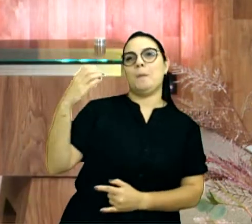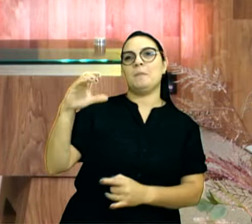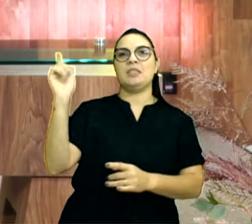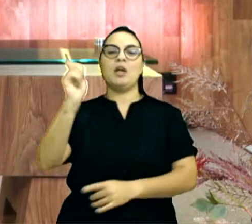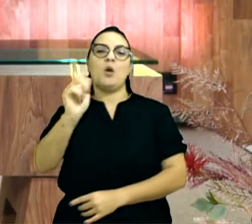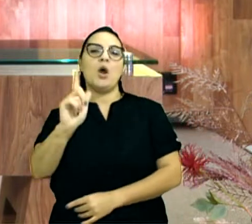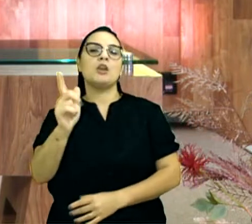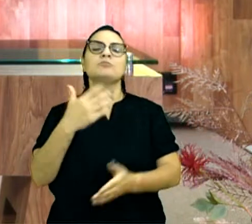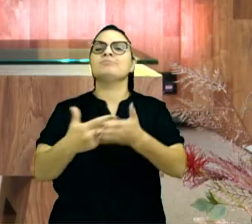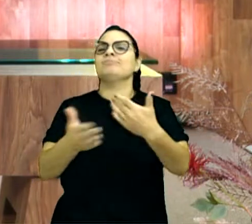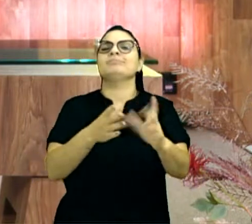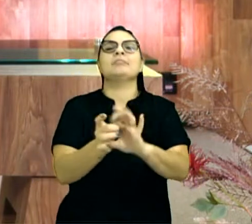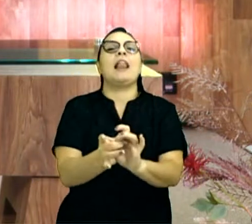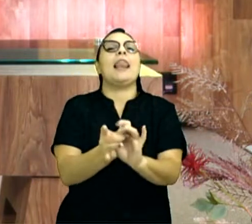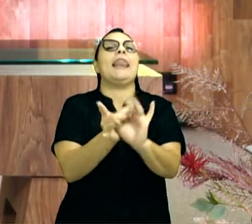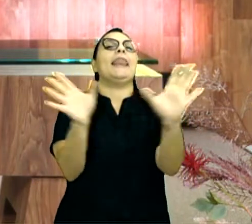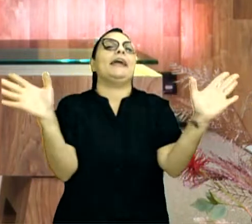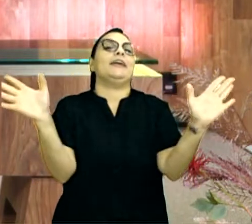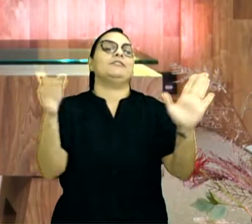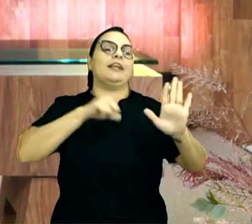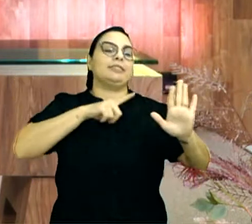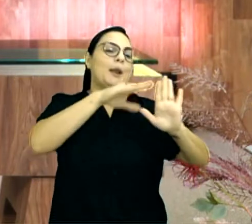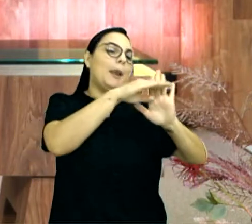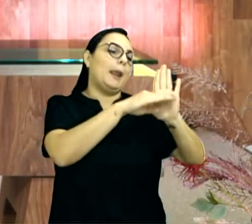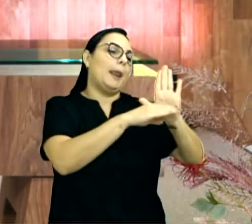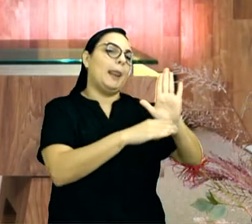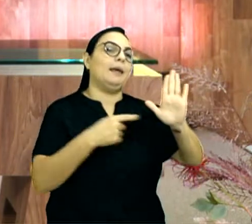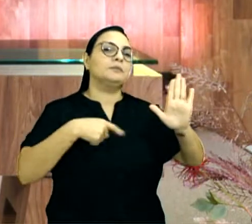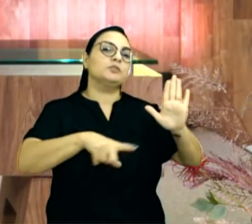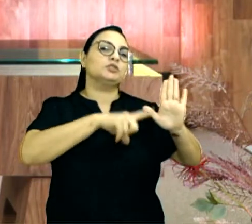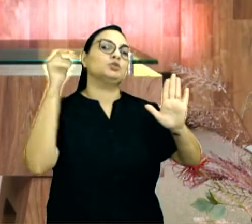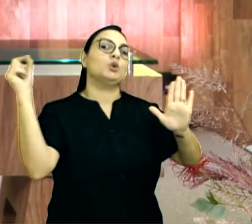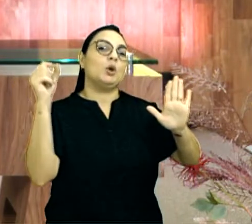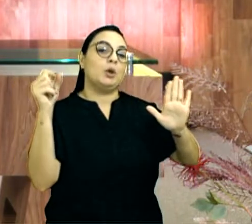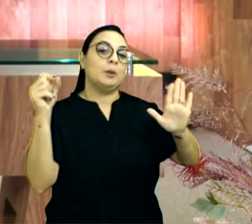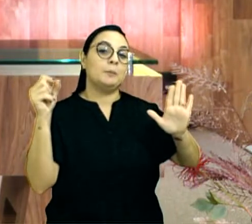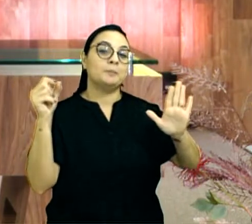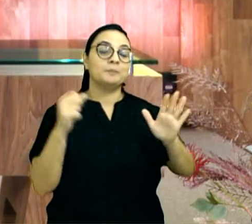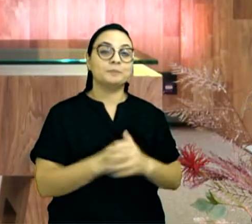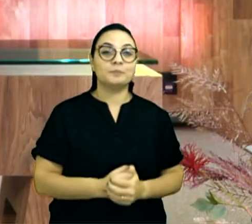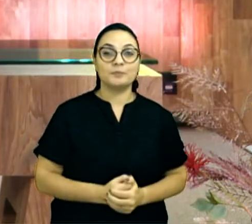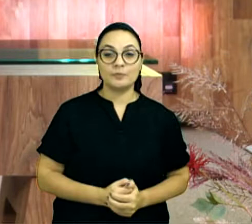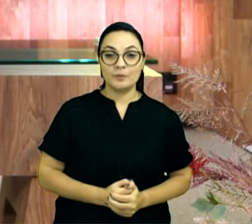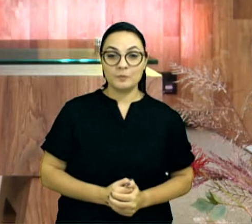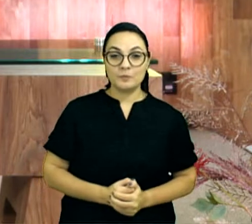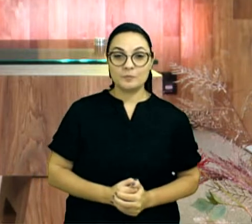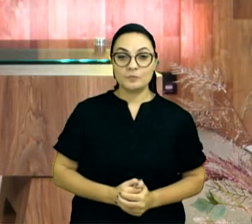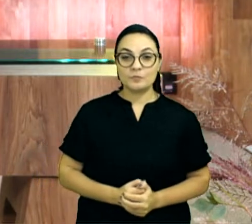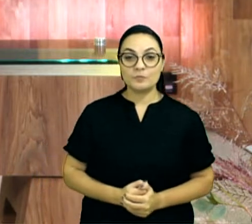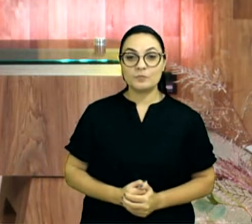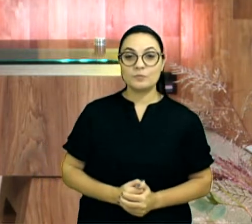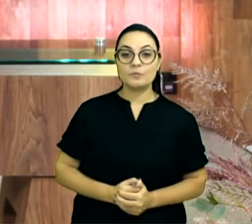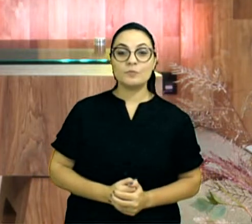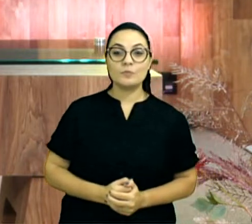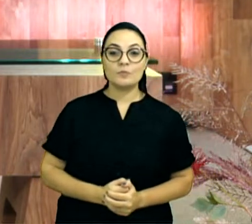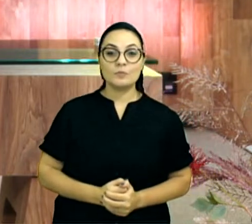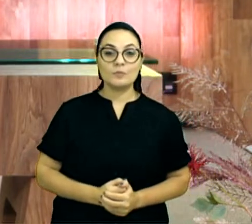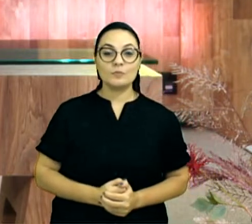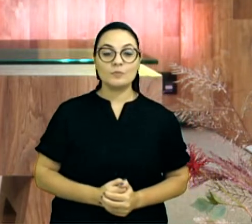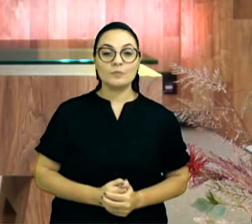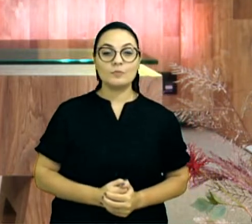Guarujá, então você tem aí uma, está bom? Tem uns pets também, se você desejar. Vamos lá, voltando.